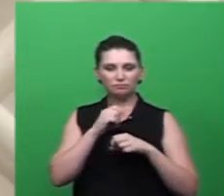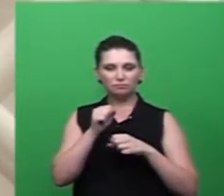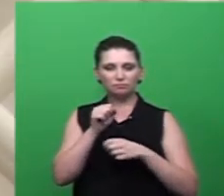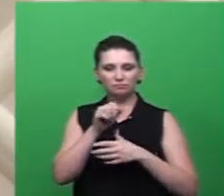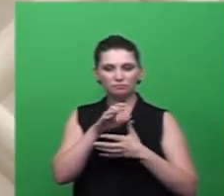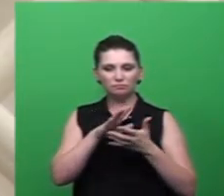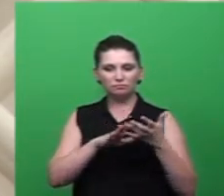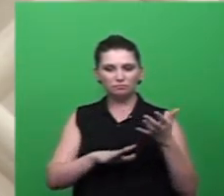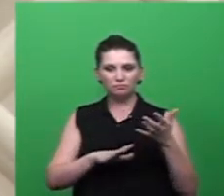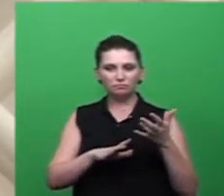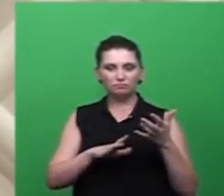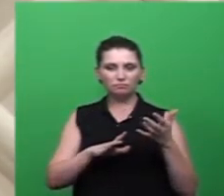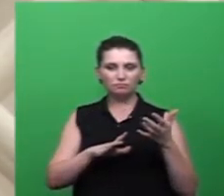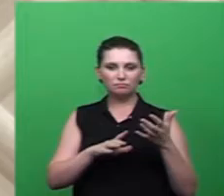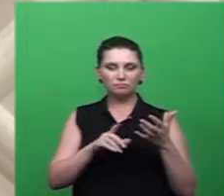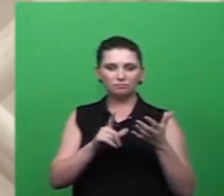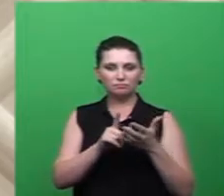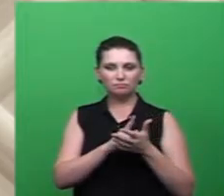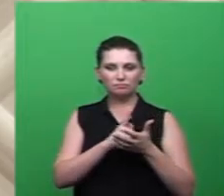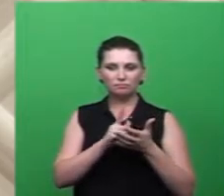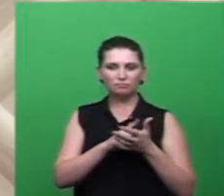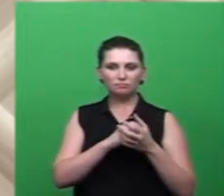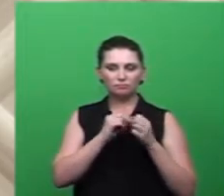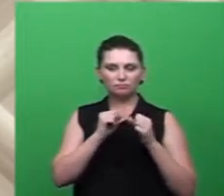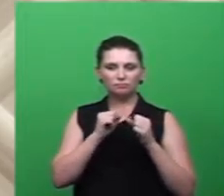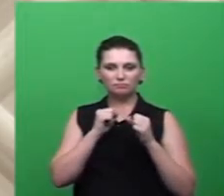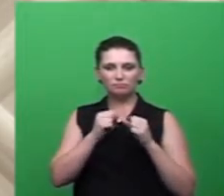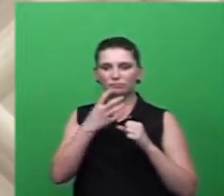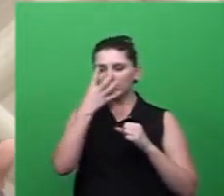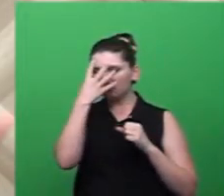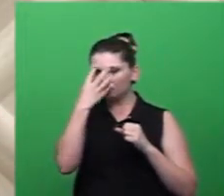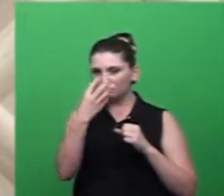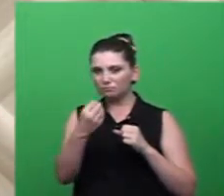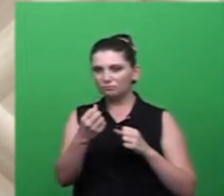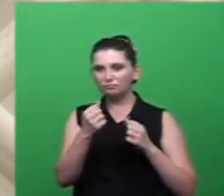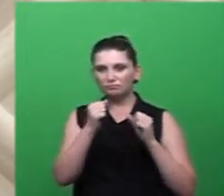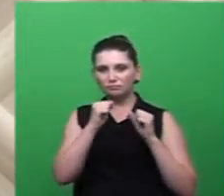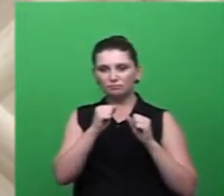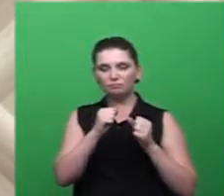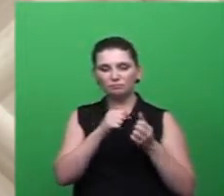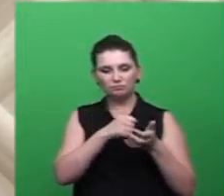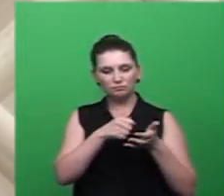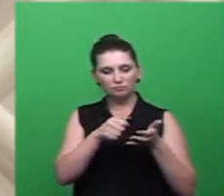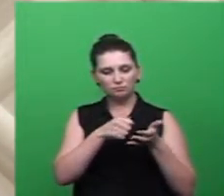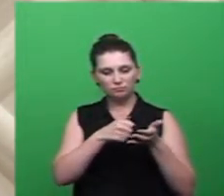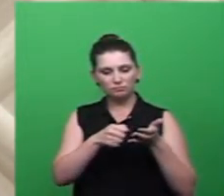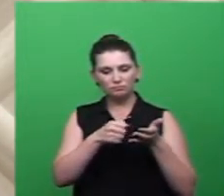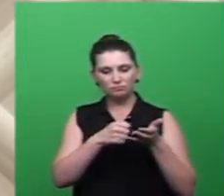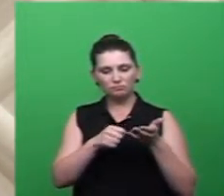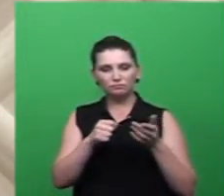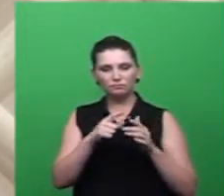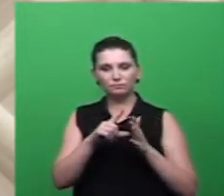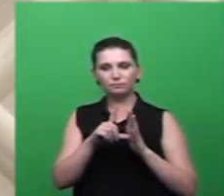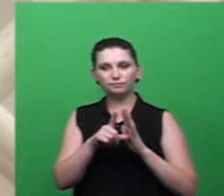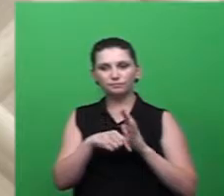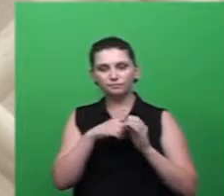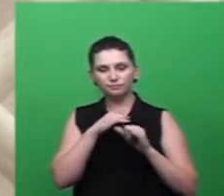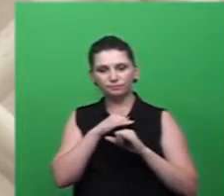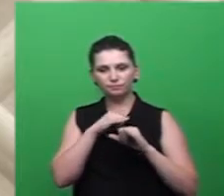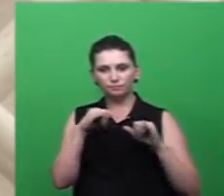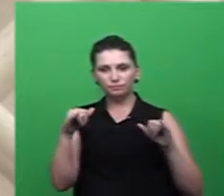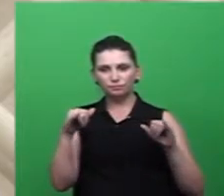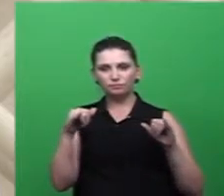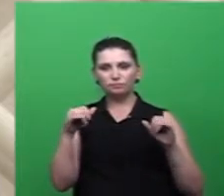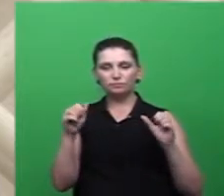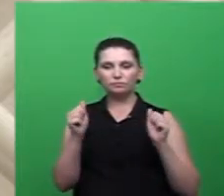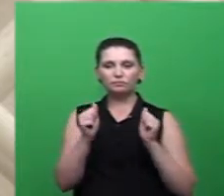um tablet que ele vai poder demarcar botar foto registrar levar pra dentro da unidade a unidade ela vai estar já sincronizada com